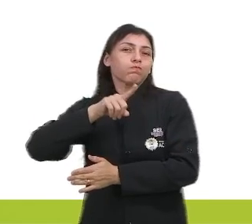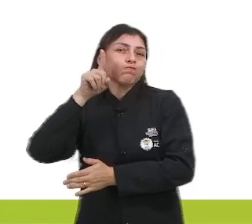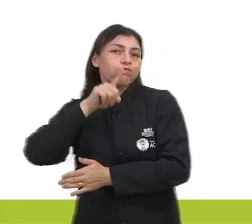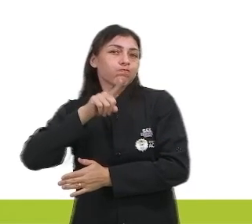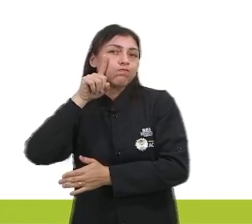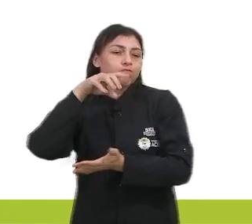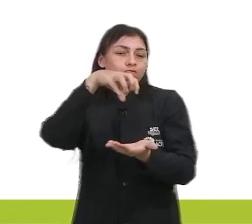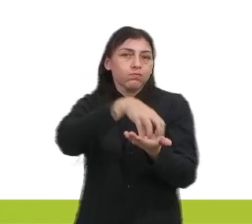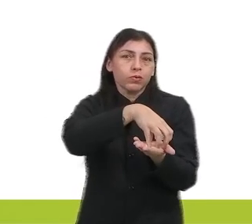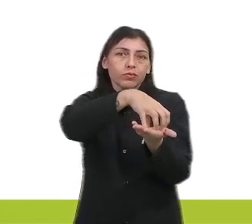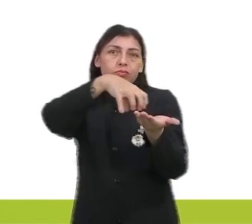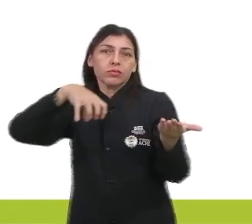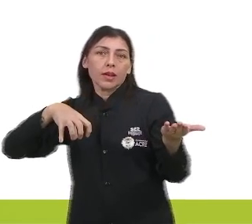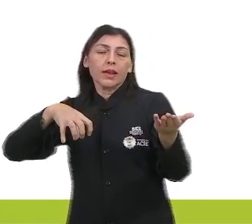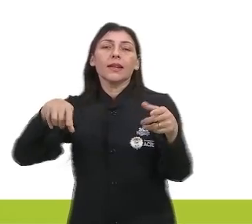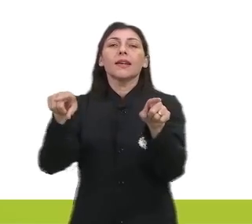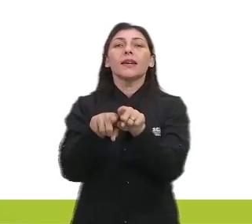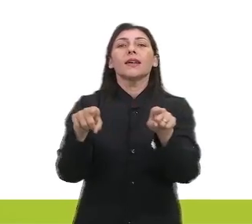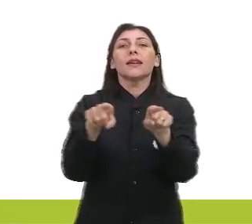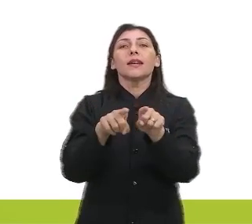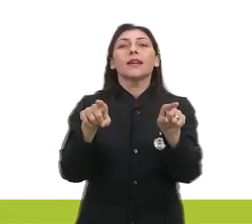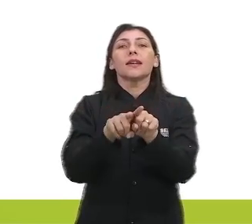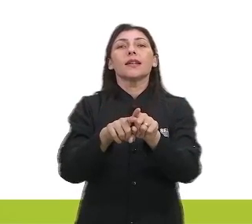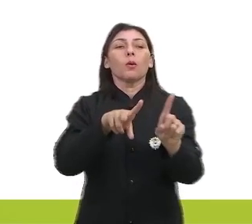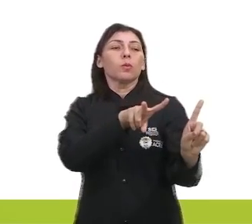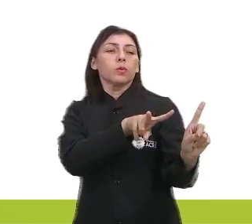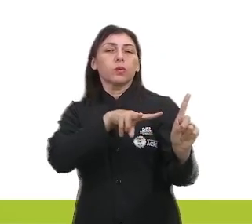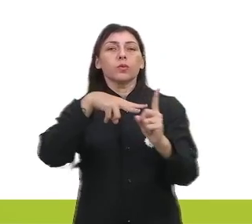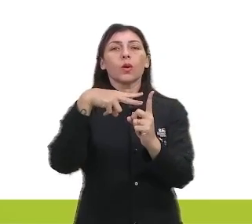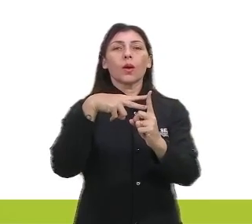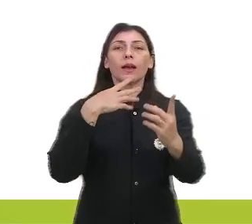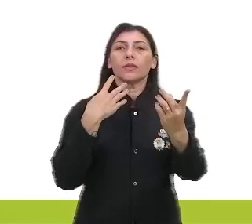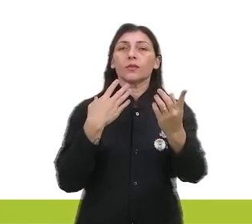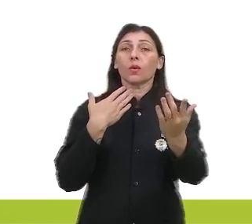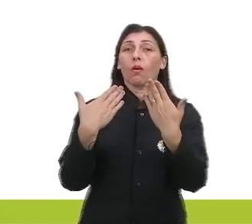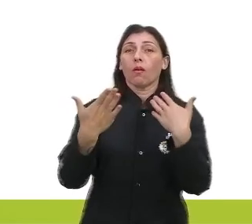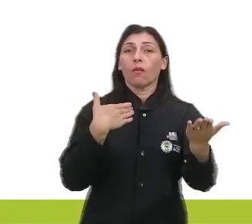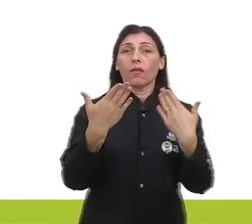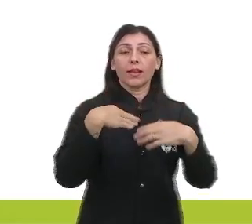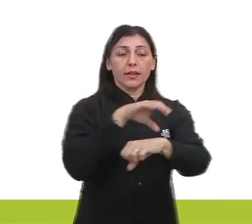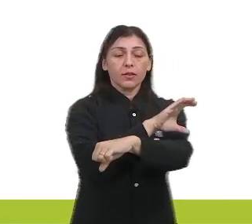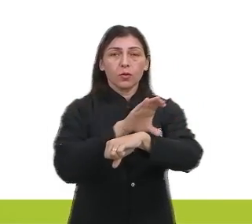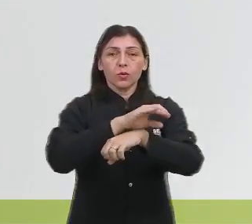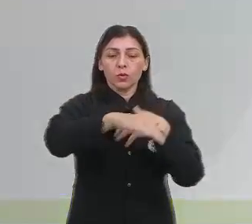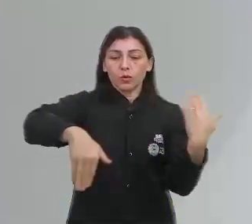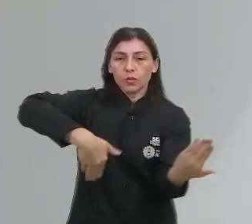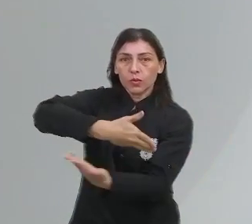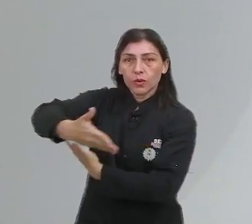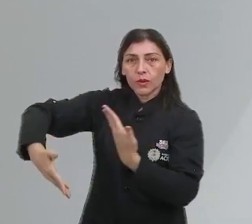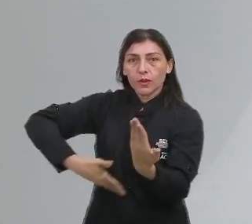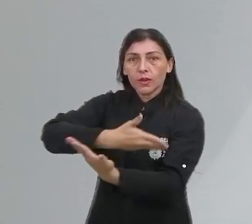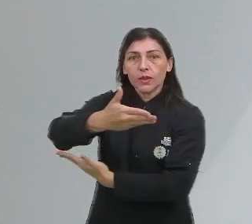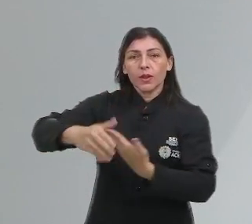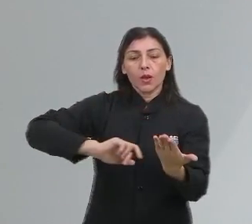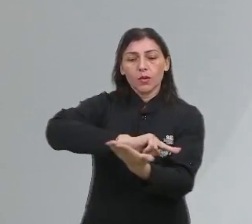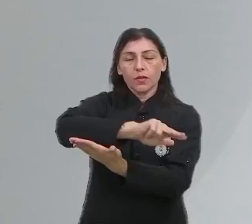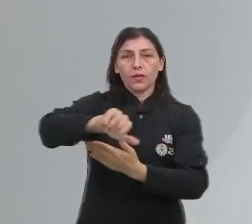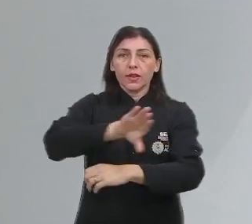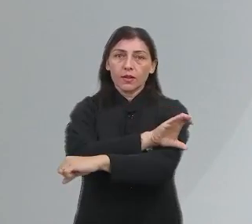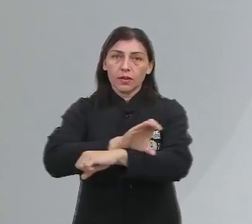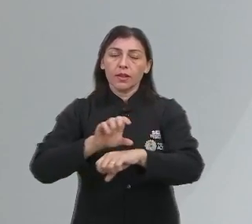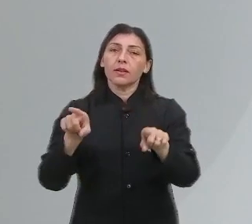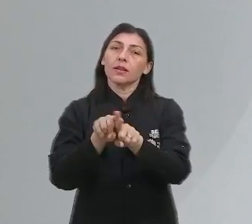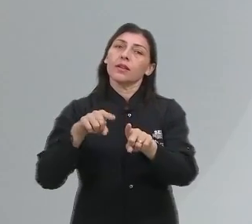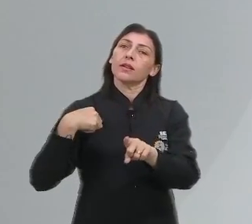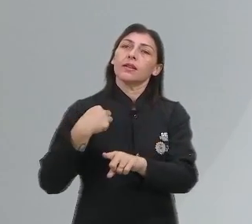descentralizadora. E fomentar o diálogo entre as culturas. Ou seja, diversidade cultural, que